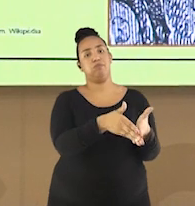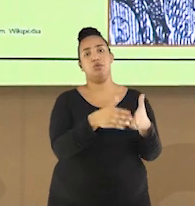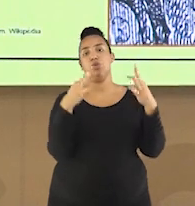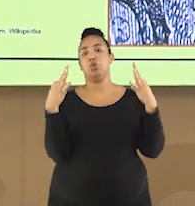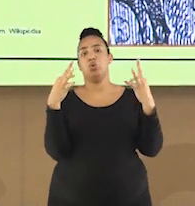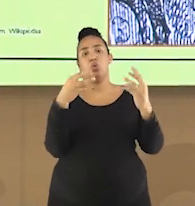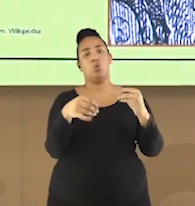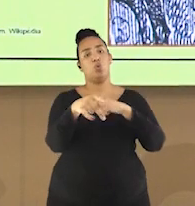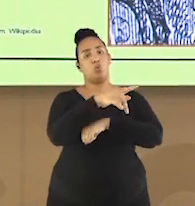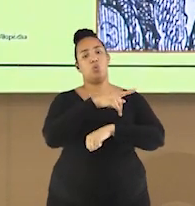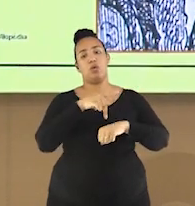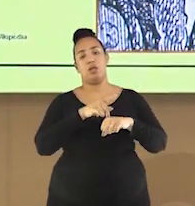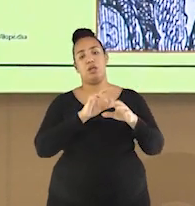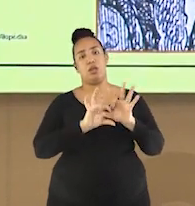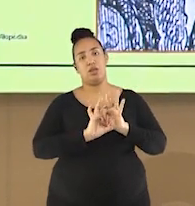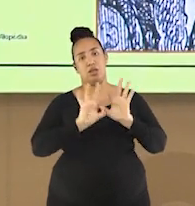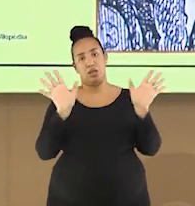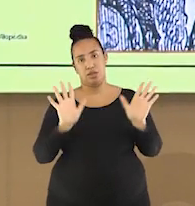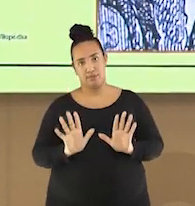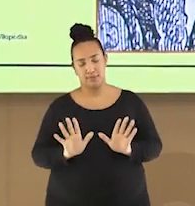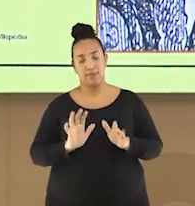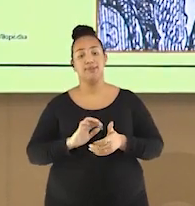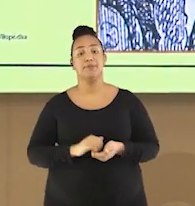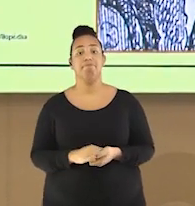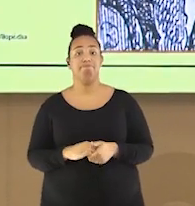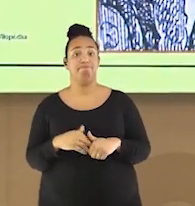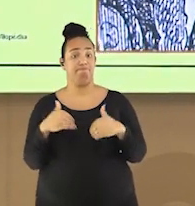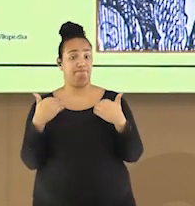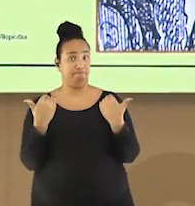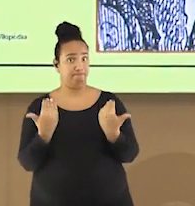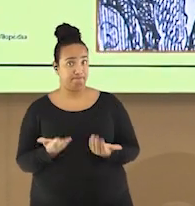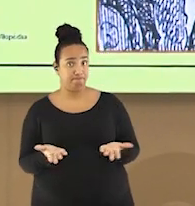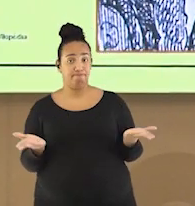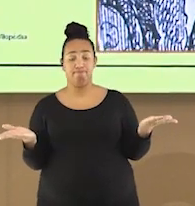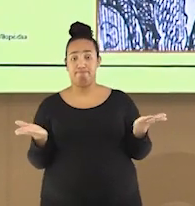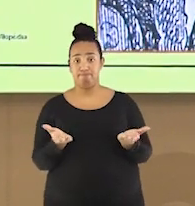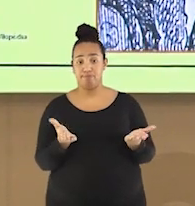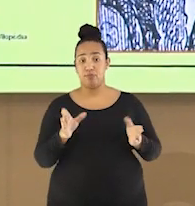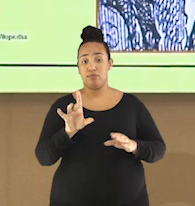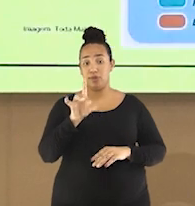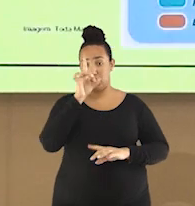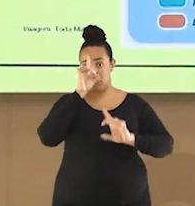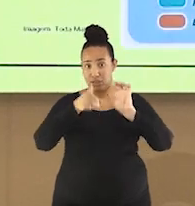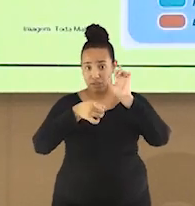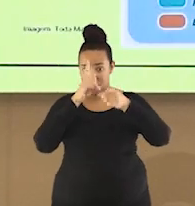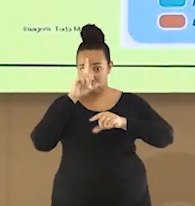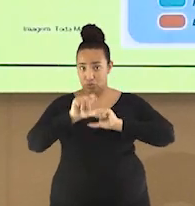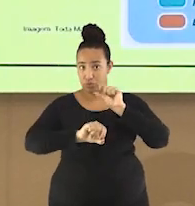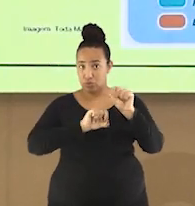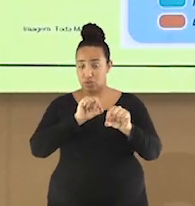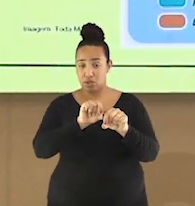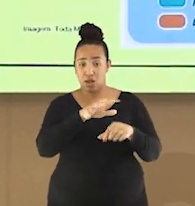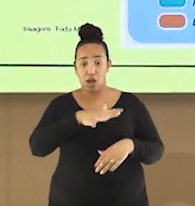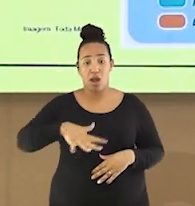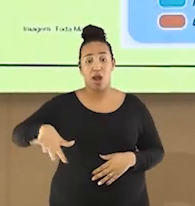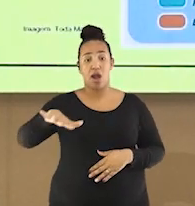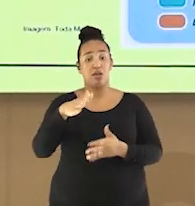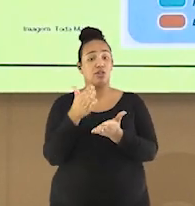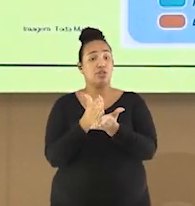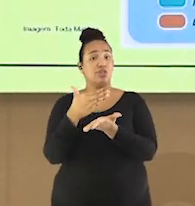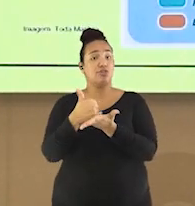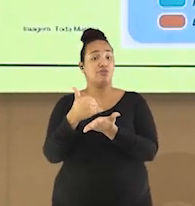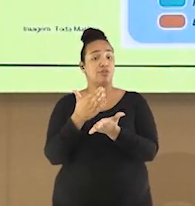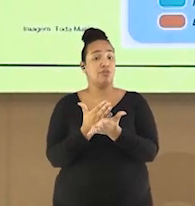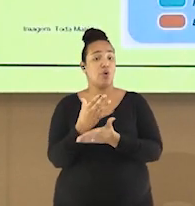todos os países. Por fim, foram determinados, em parte, os territórios que seriam ocupados e divididos na